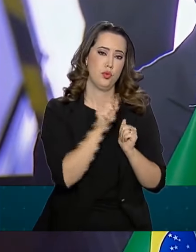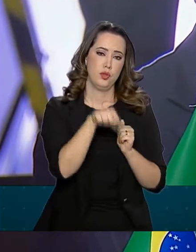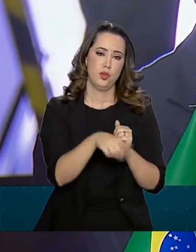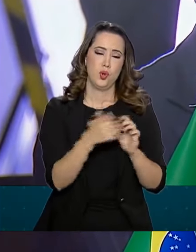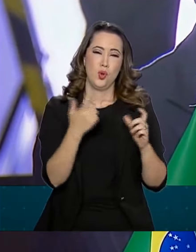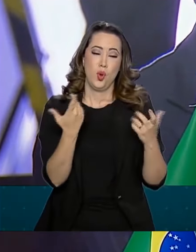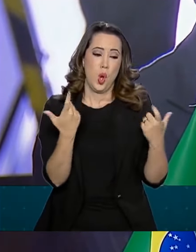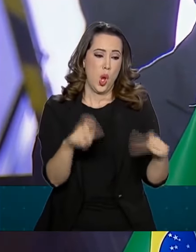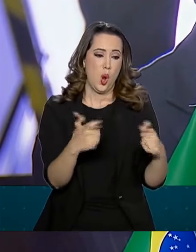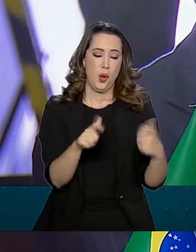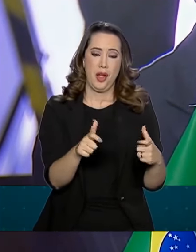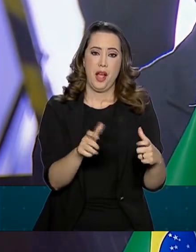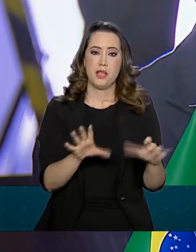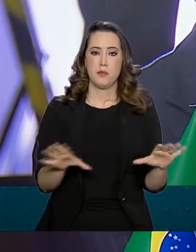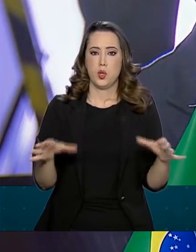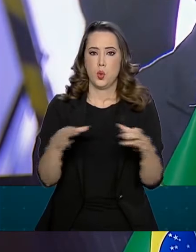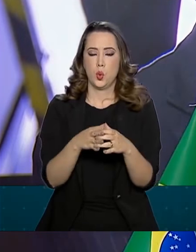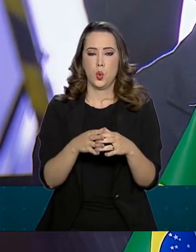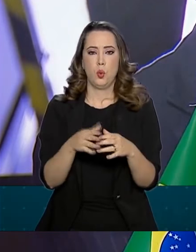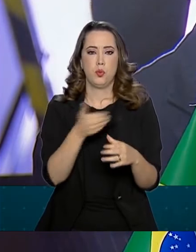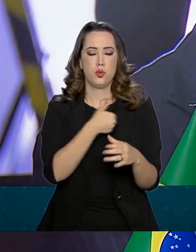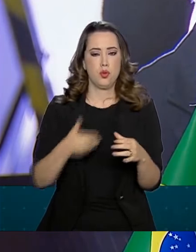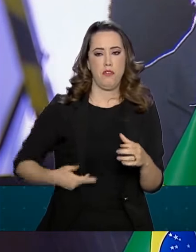espaço para regimes autoritários.